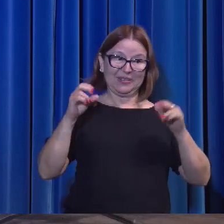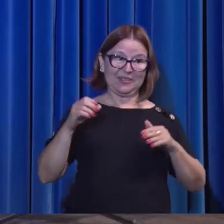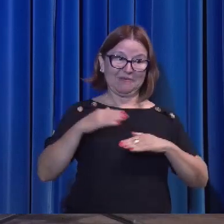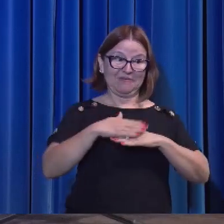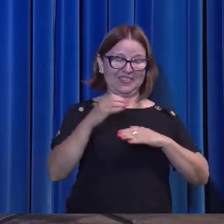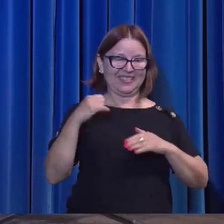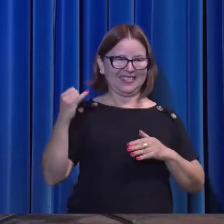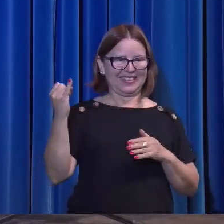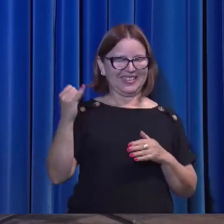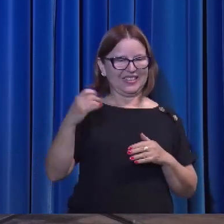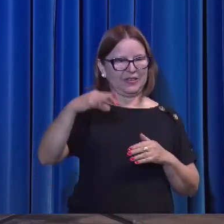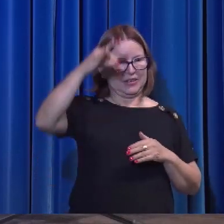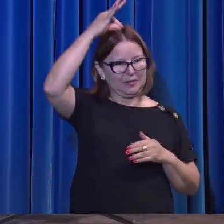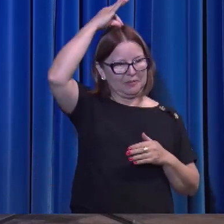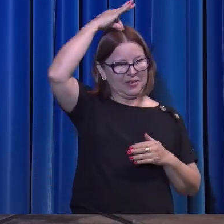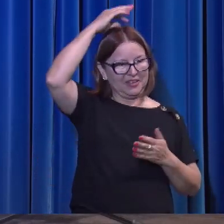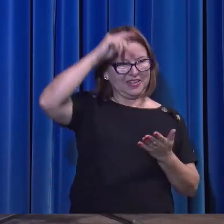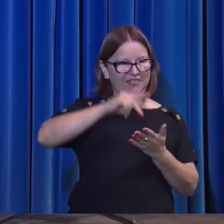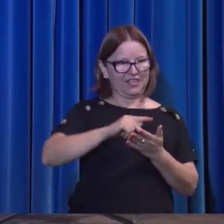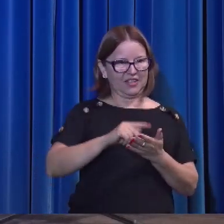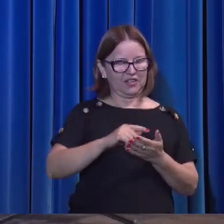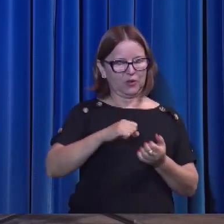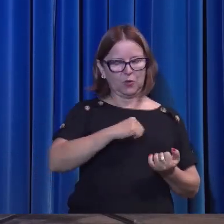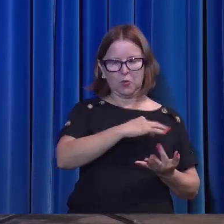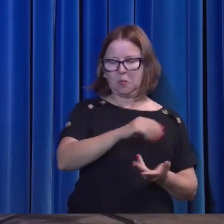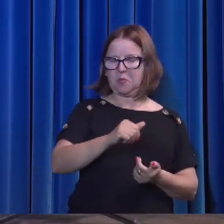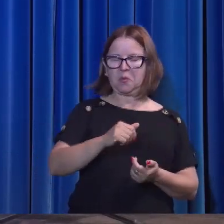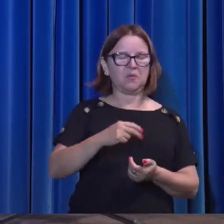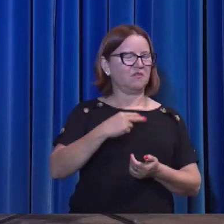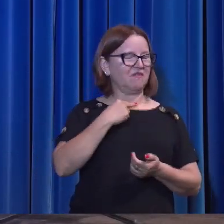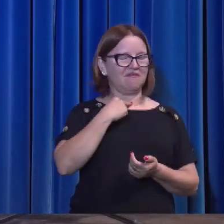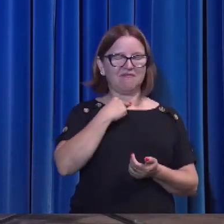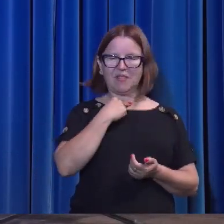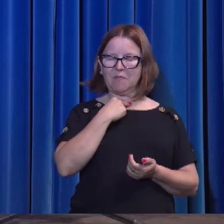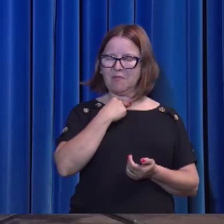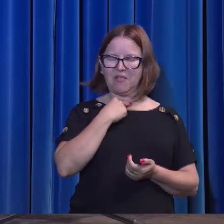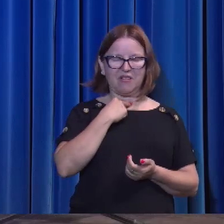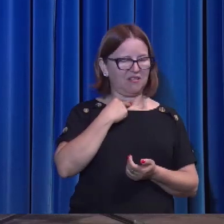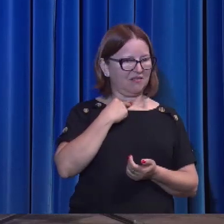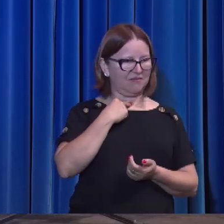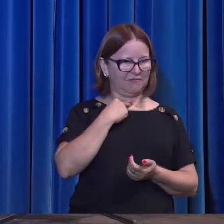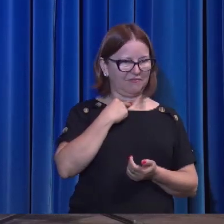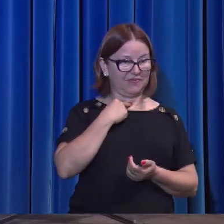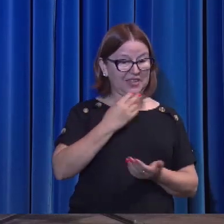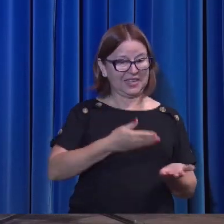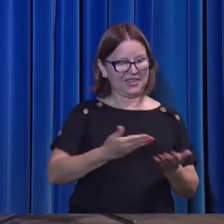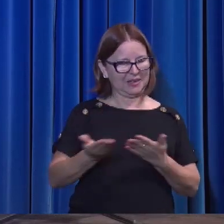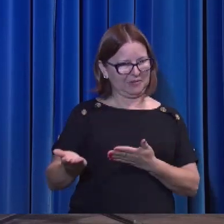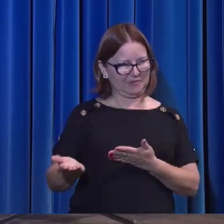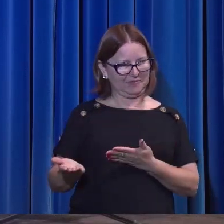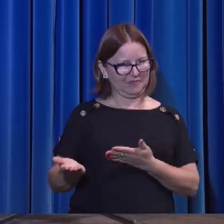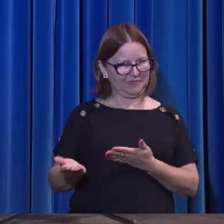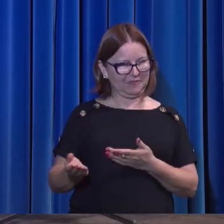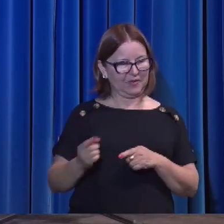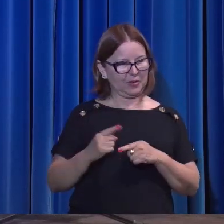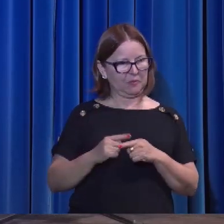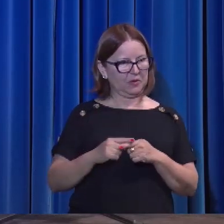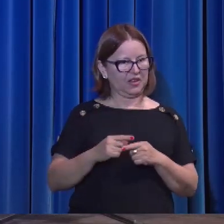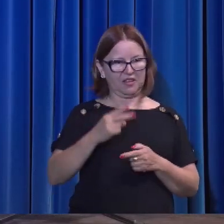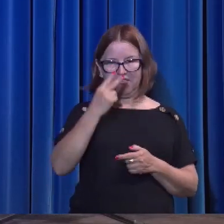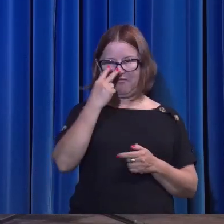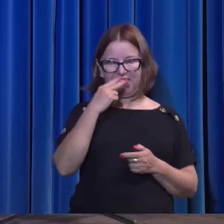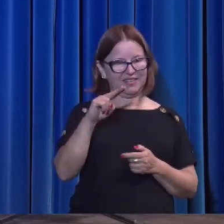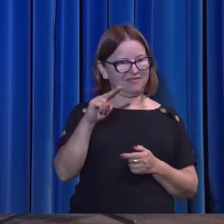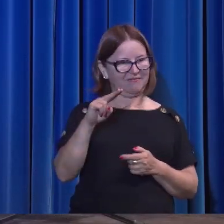O Espírito da verdade que o mundo não pode, não pode, não pode receber. Porque não o vê.